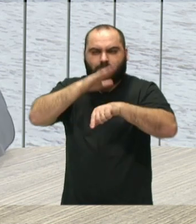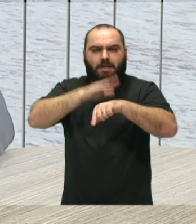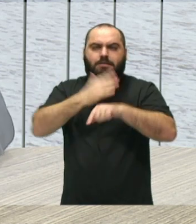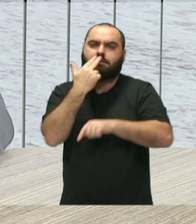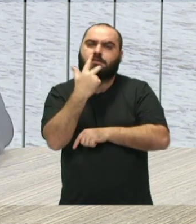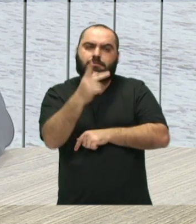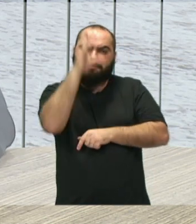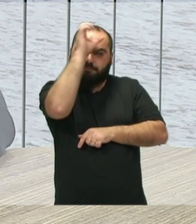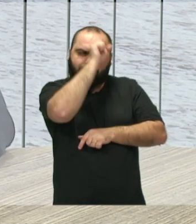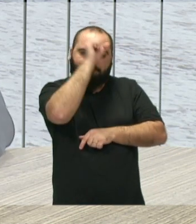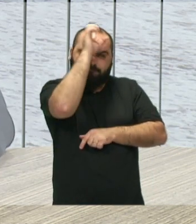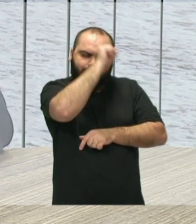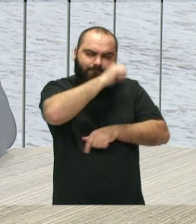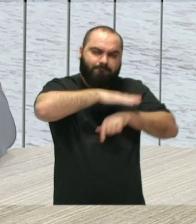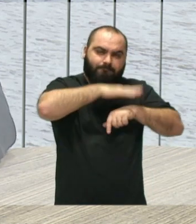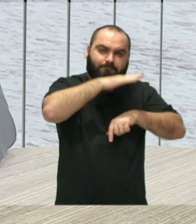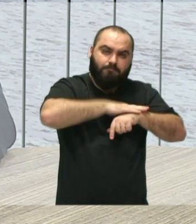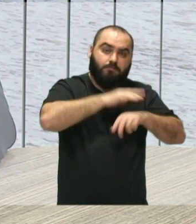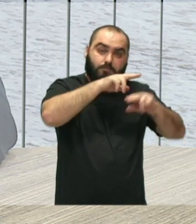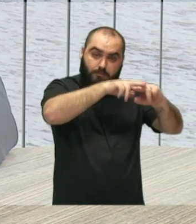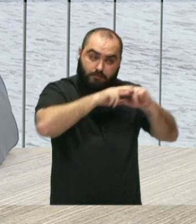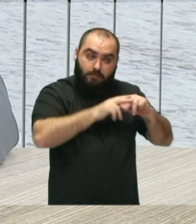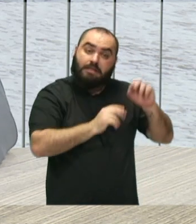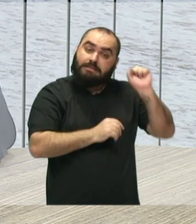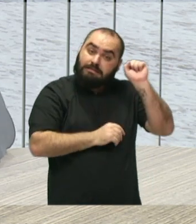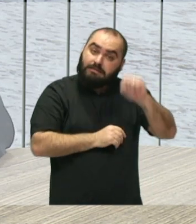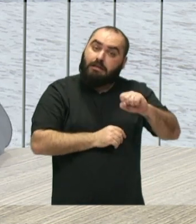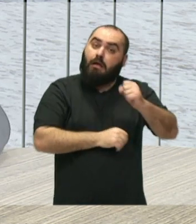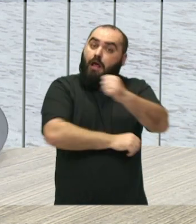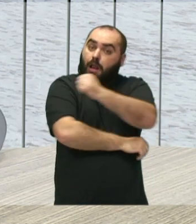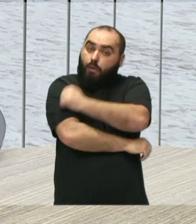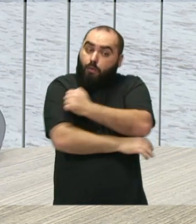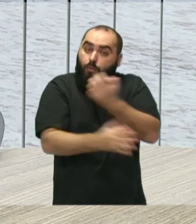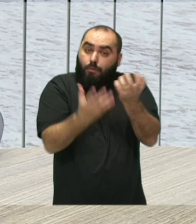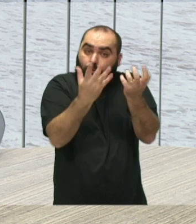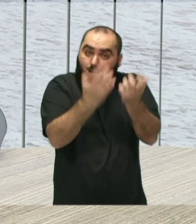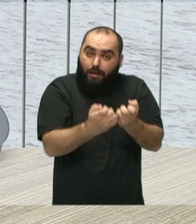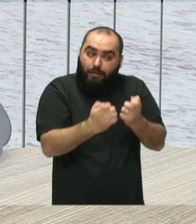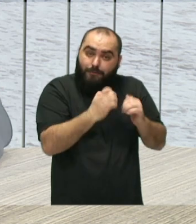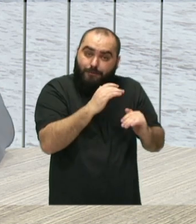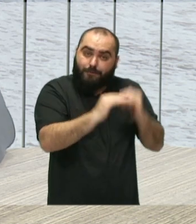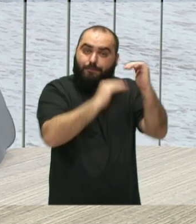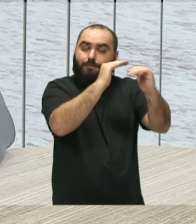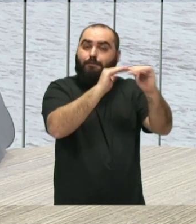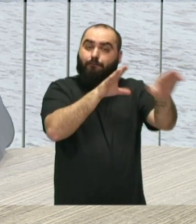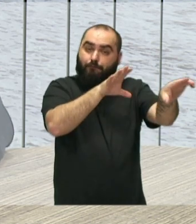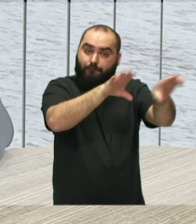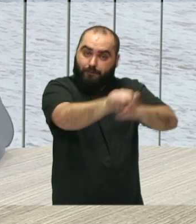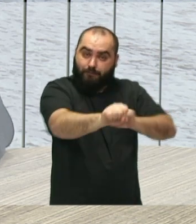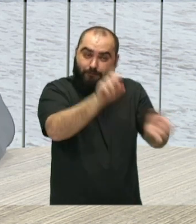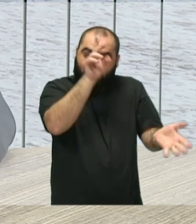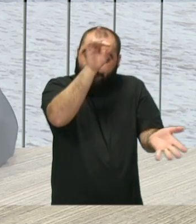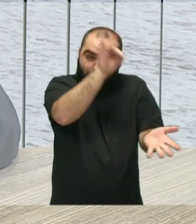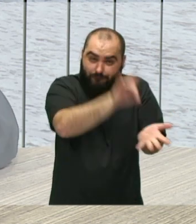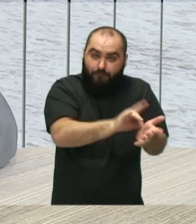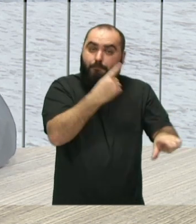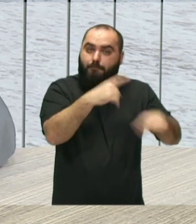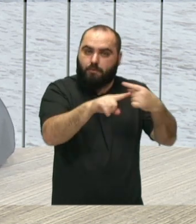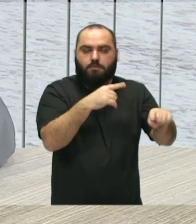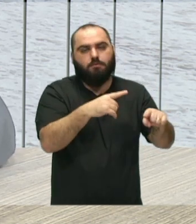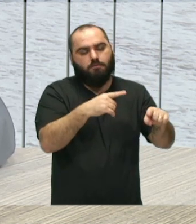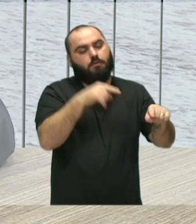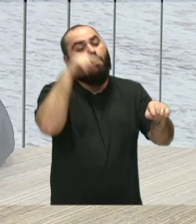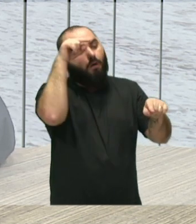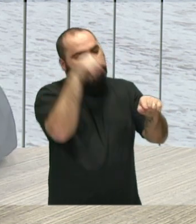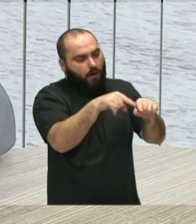aprendizagem. Então, o aluno que quer ingressar e quer realmente ter uma formação sólida na música, depende, é